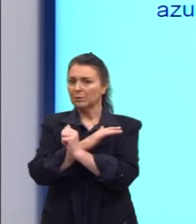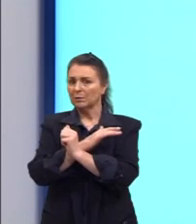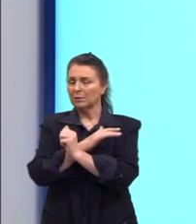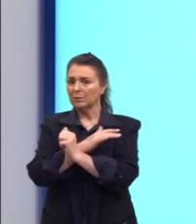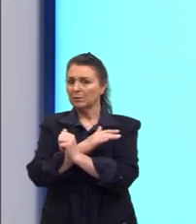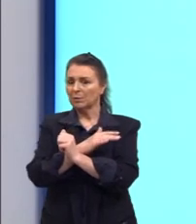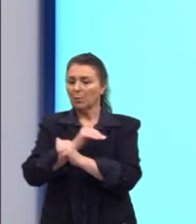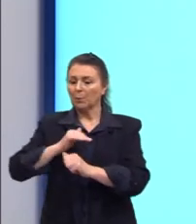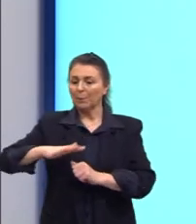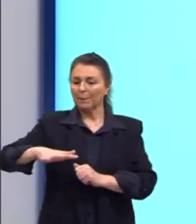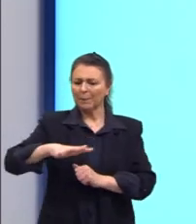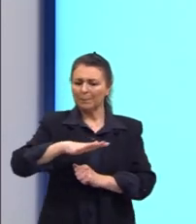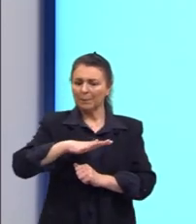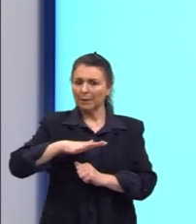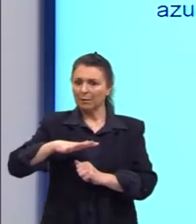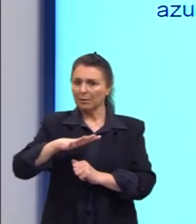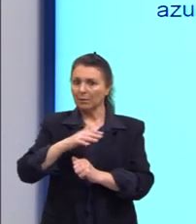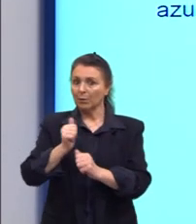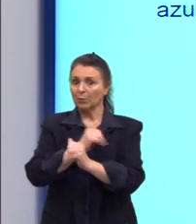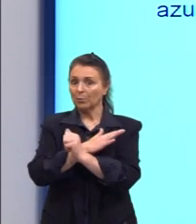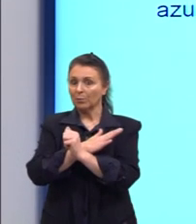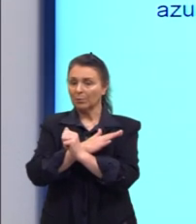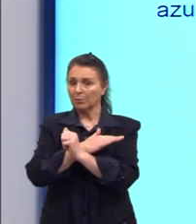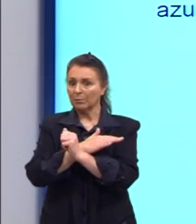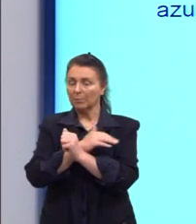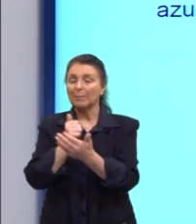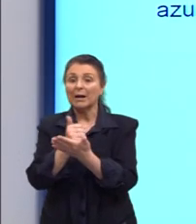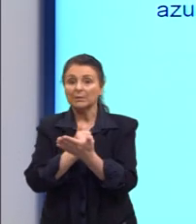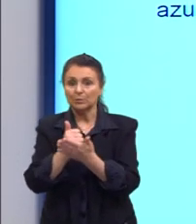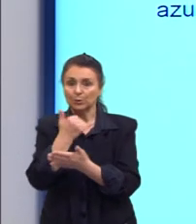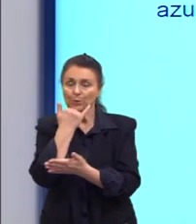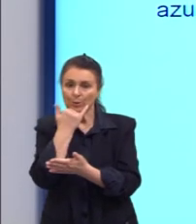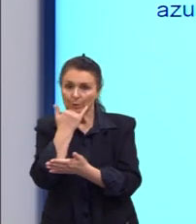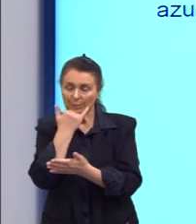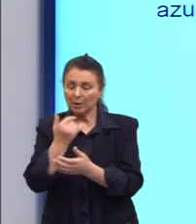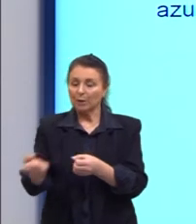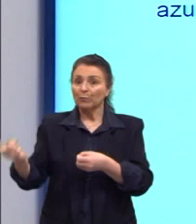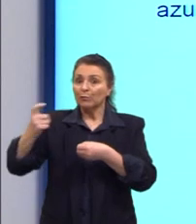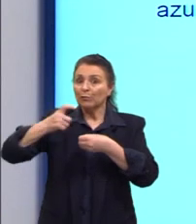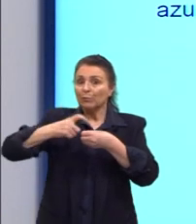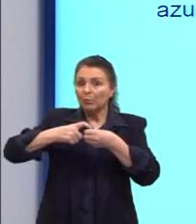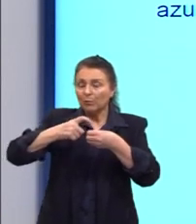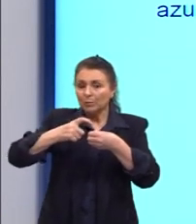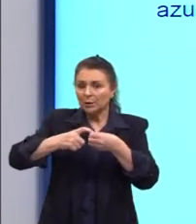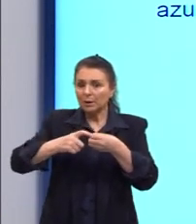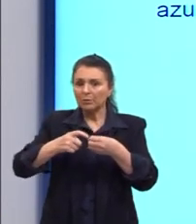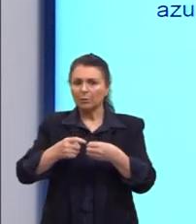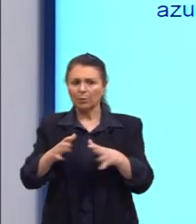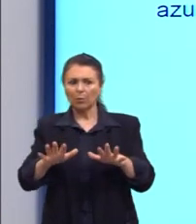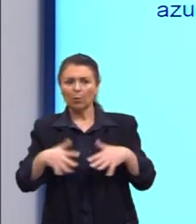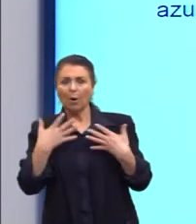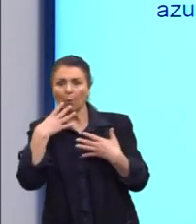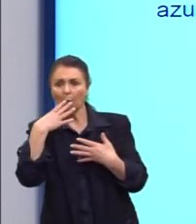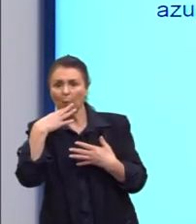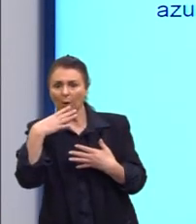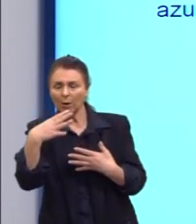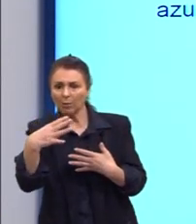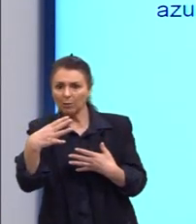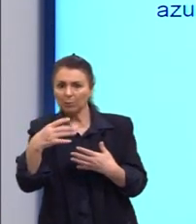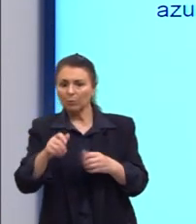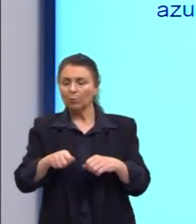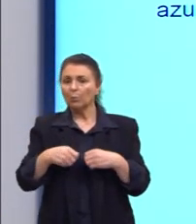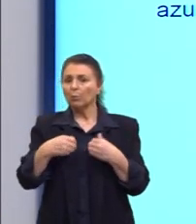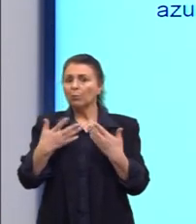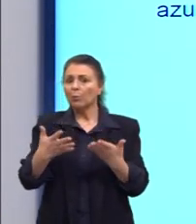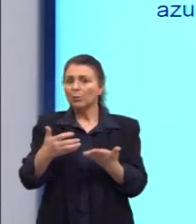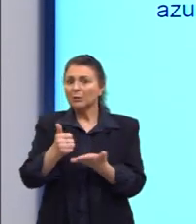meio básico, tá? O meio básico. Voltando nas alternativas, a gente tem que procurar que cor fica quando o meio está